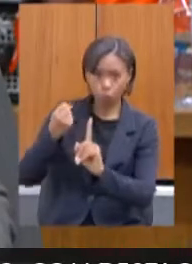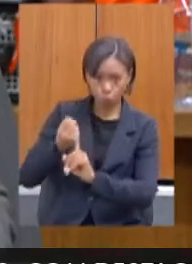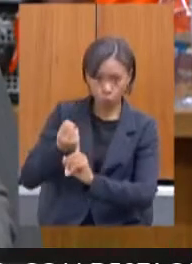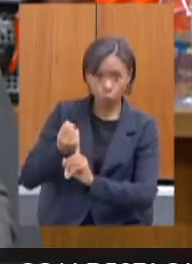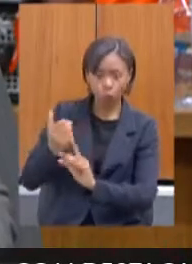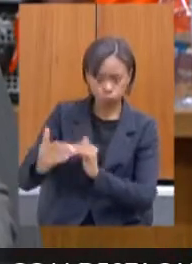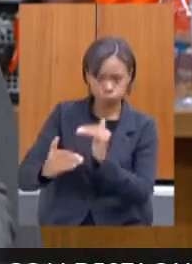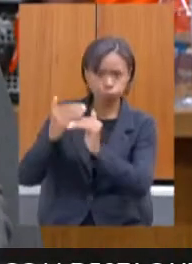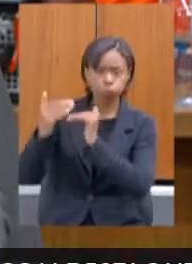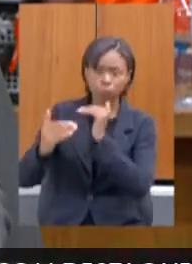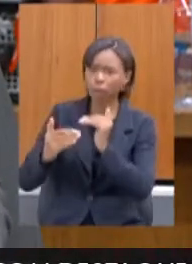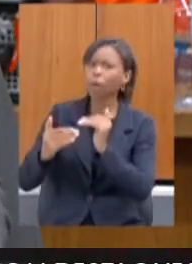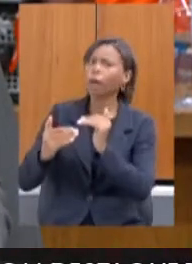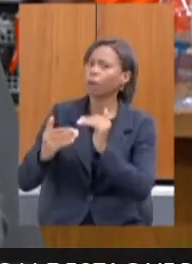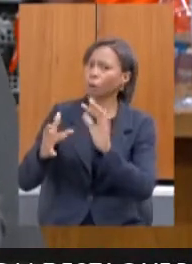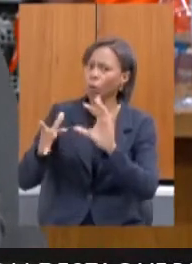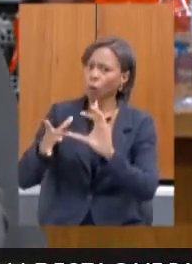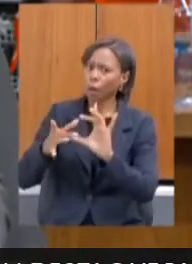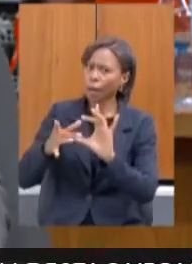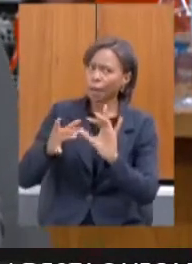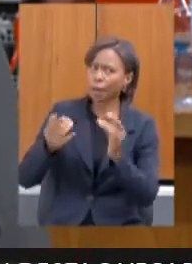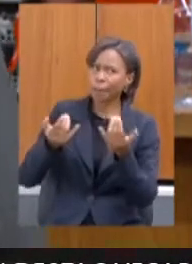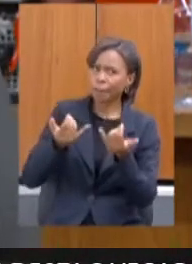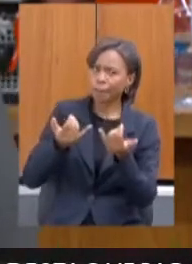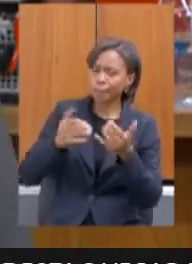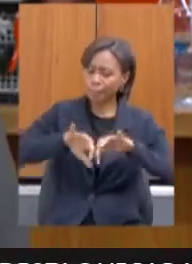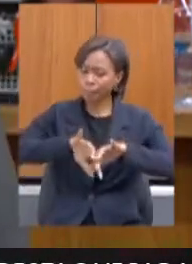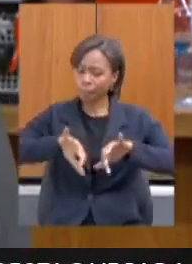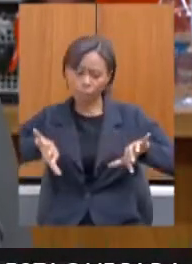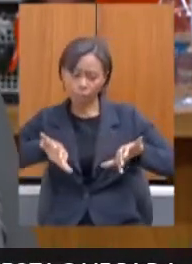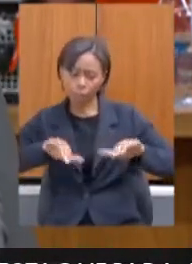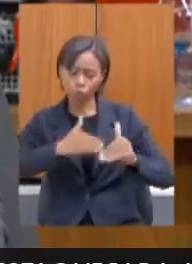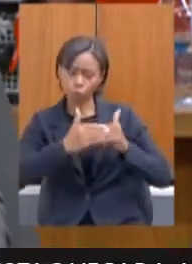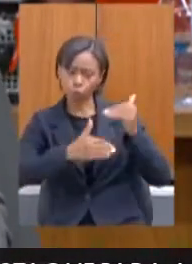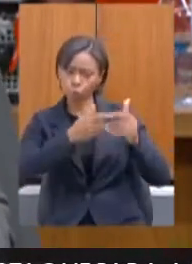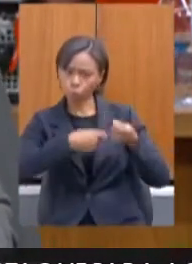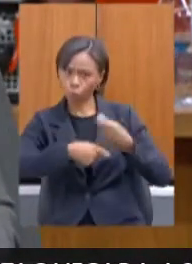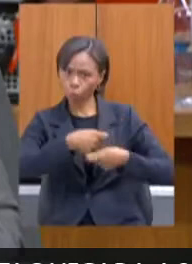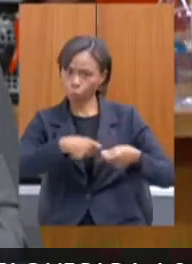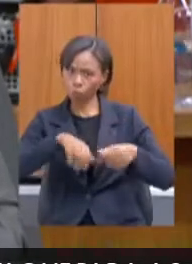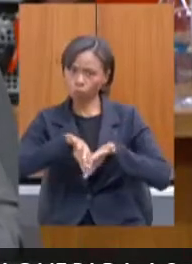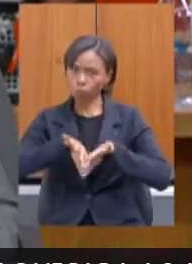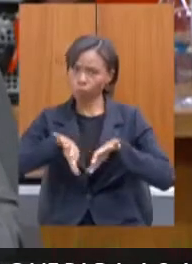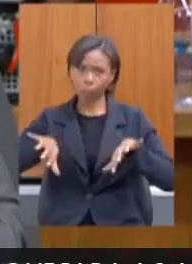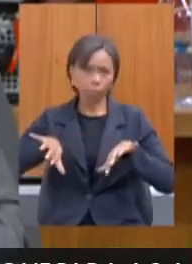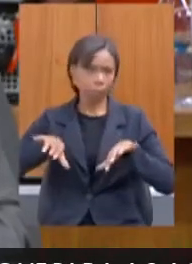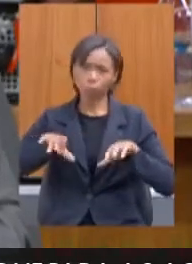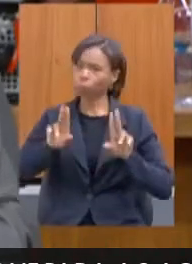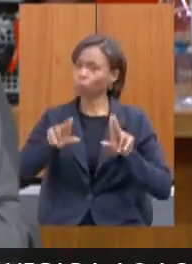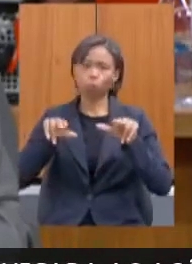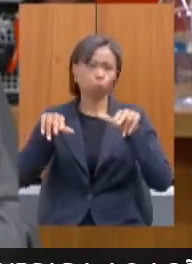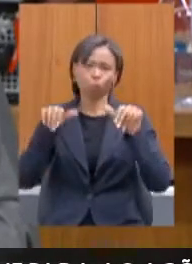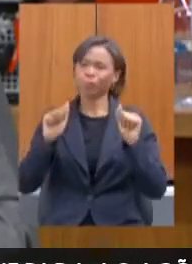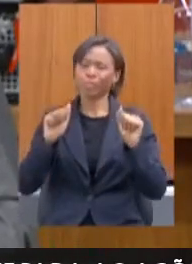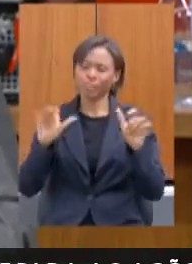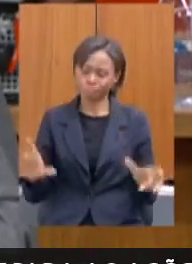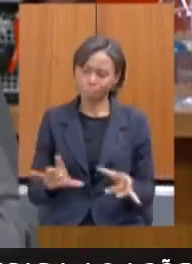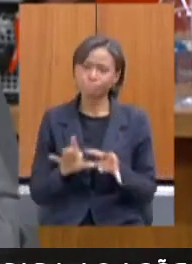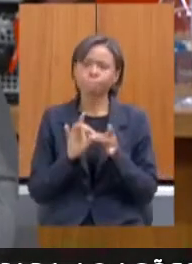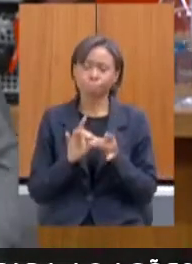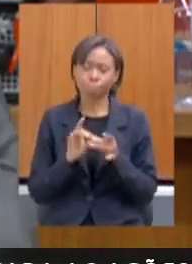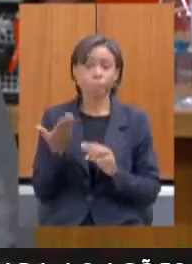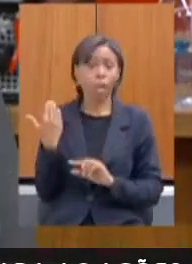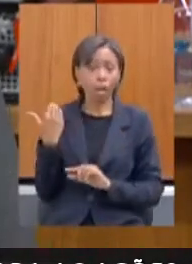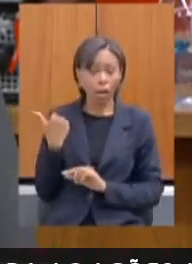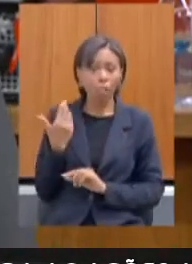ele nunca será desconexo do desenvolvimento econômico. E aí, eu volto a uma fala da deputada que me